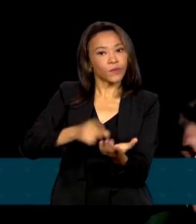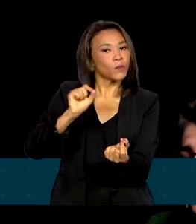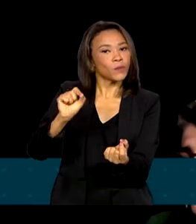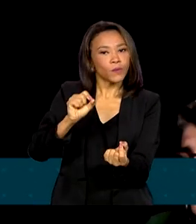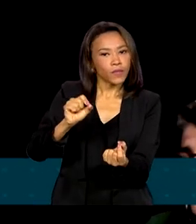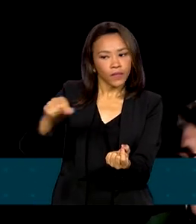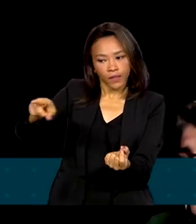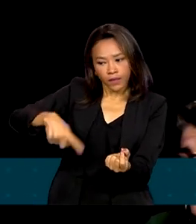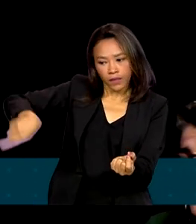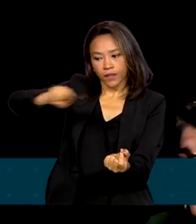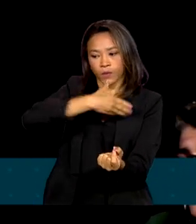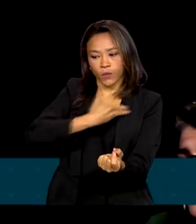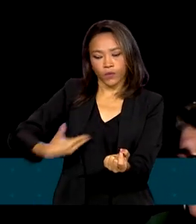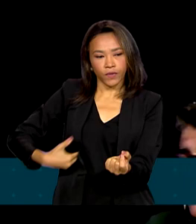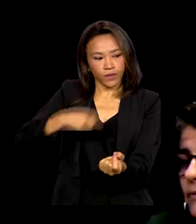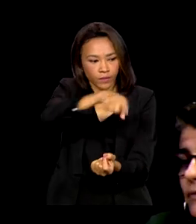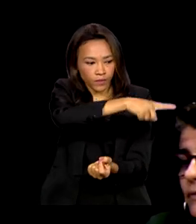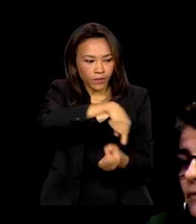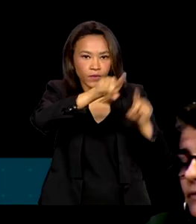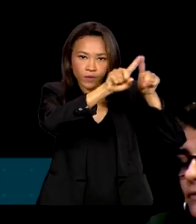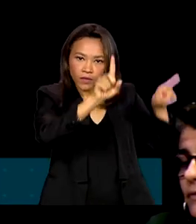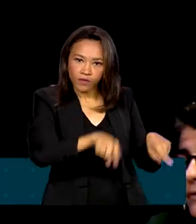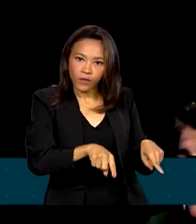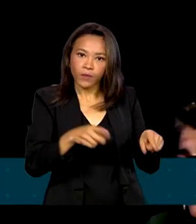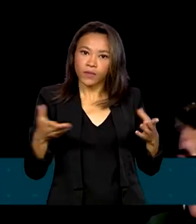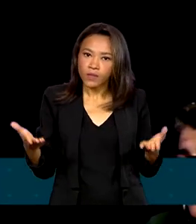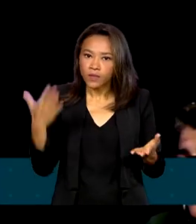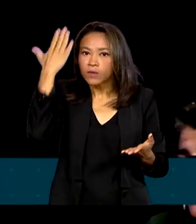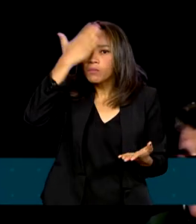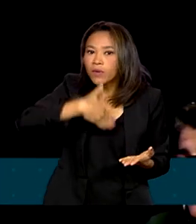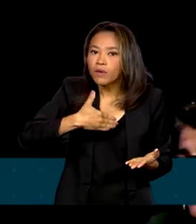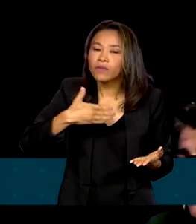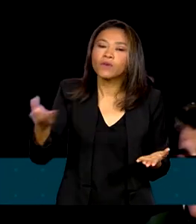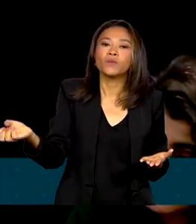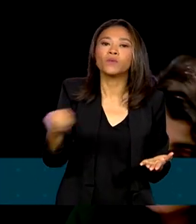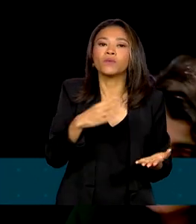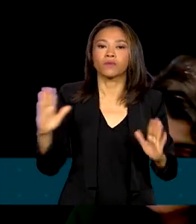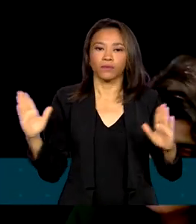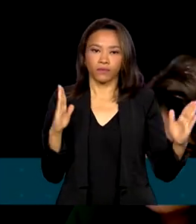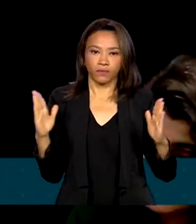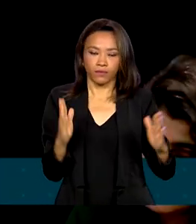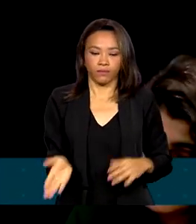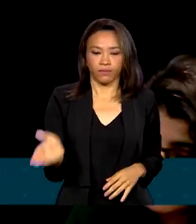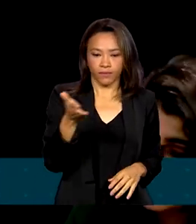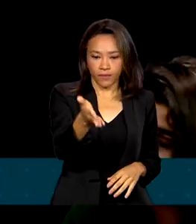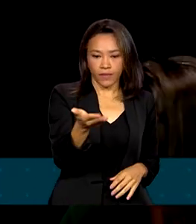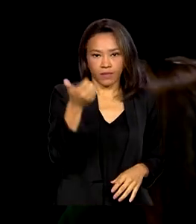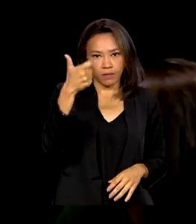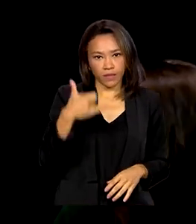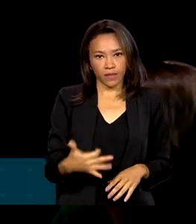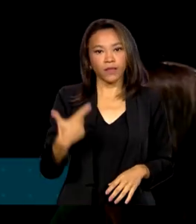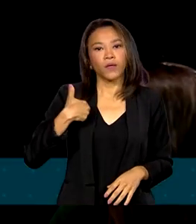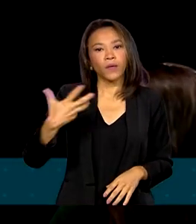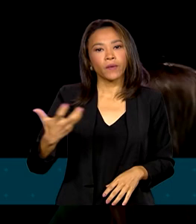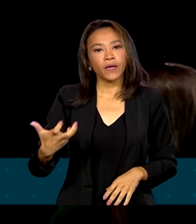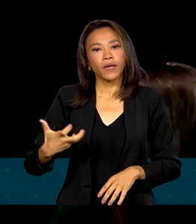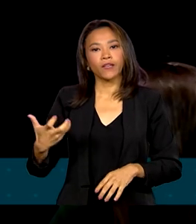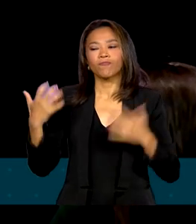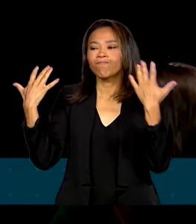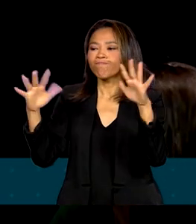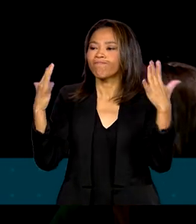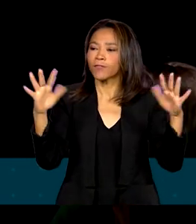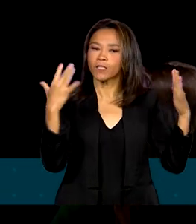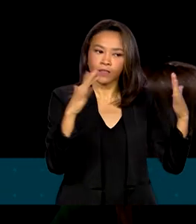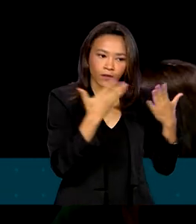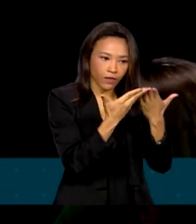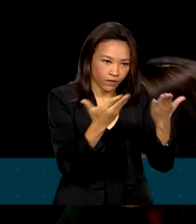governo e os servidores públicos. Isso é uma demonstração de um novo tempo. Eu quero saudar a todas e